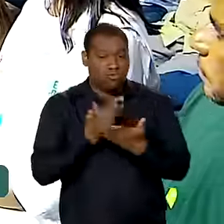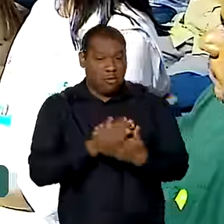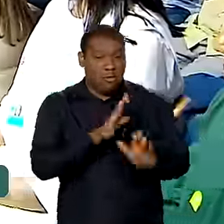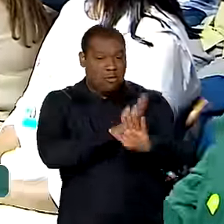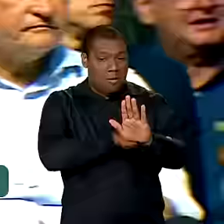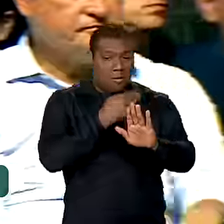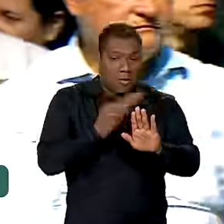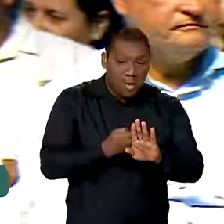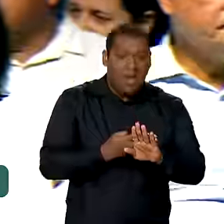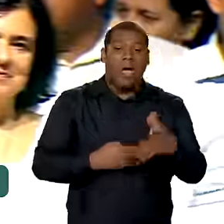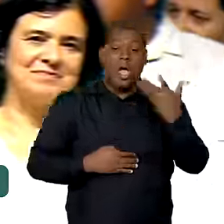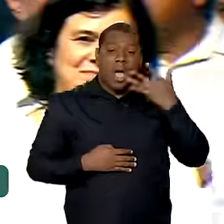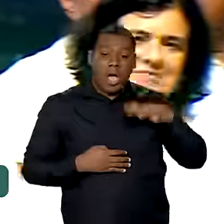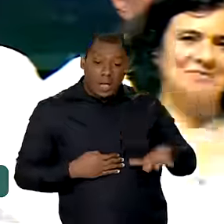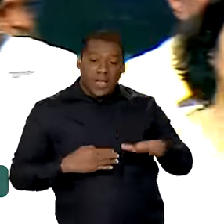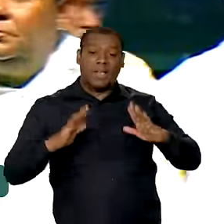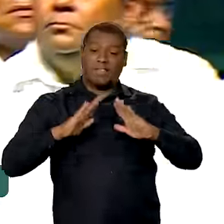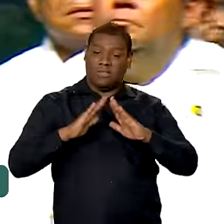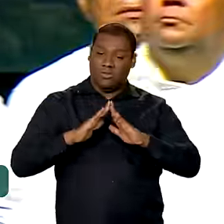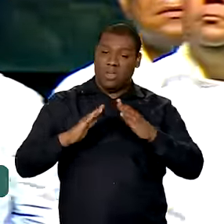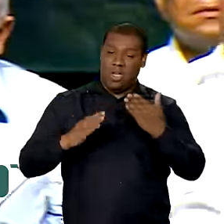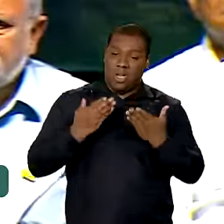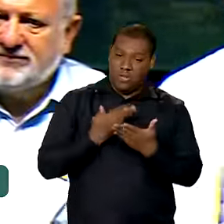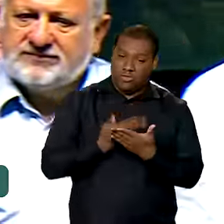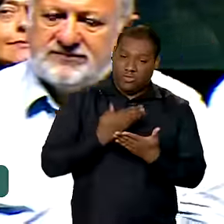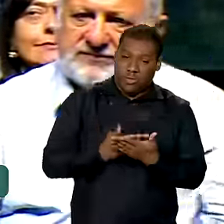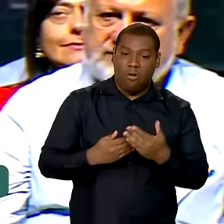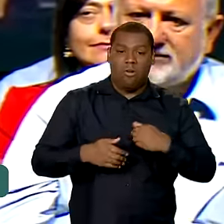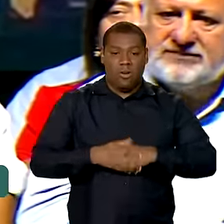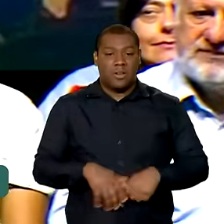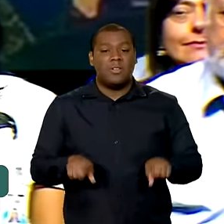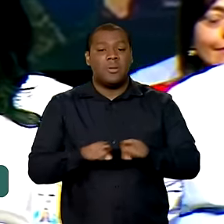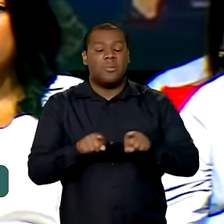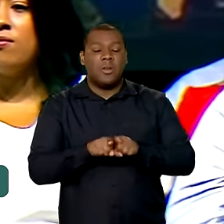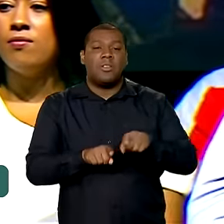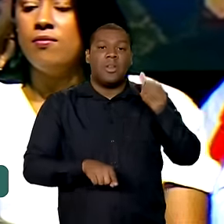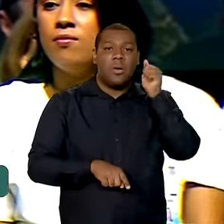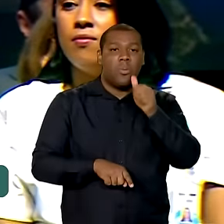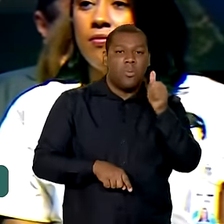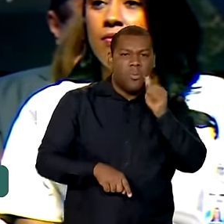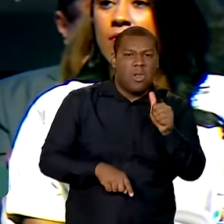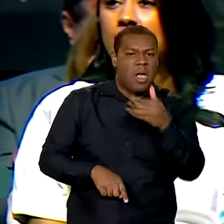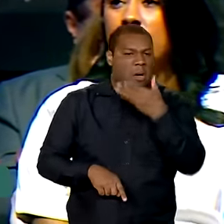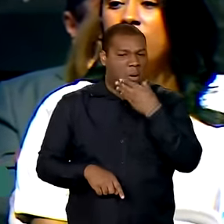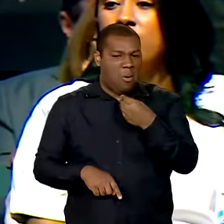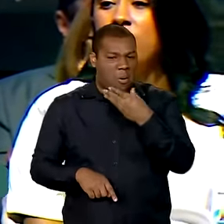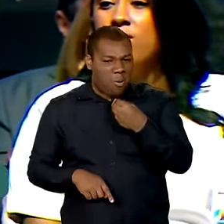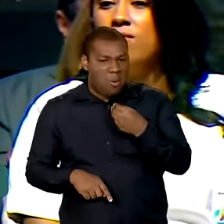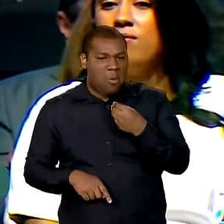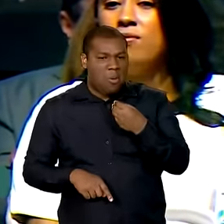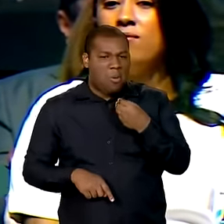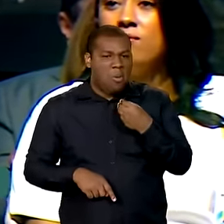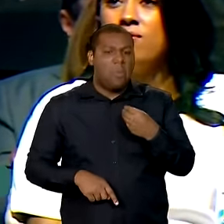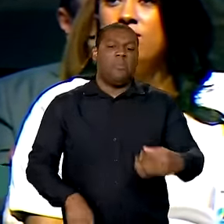nossas crianças numa creche decente. A gente quer nossas mulheres, nossos homens, tendo tratado com respeito na